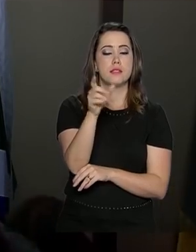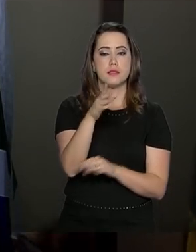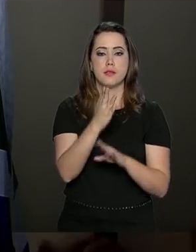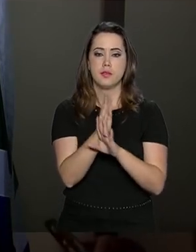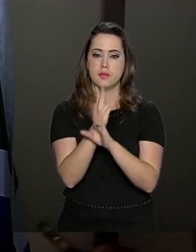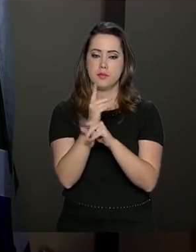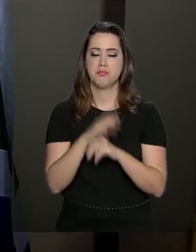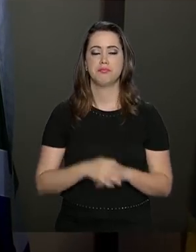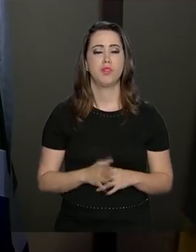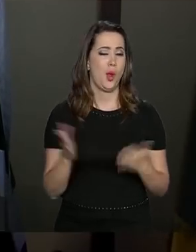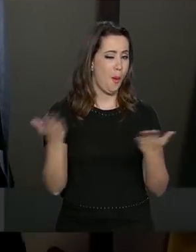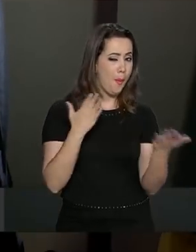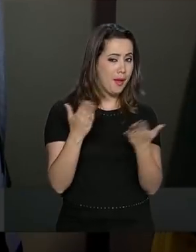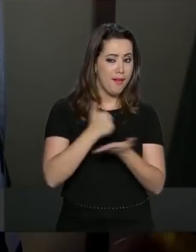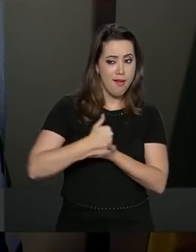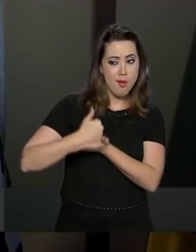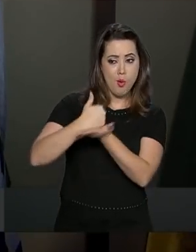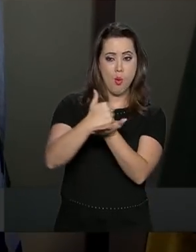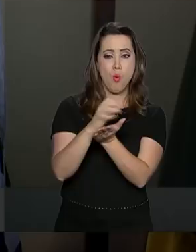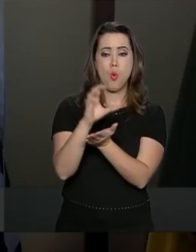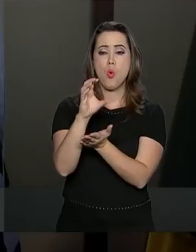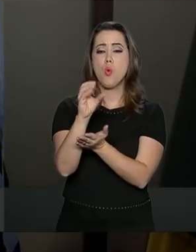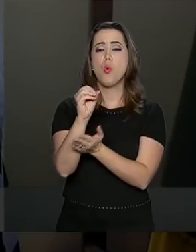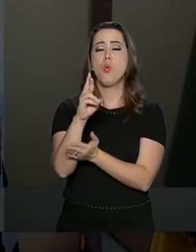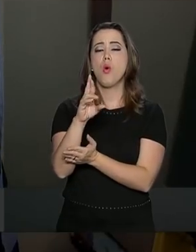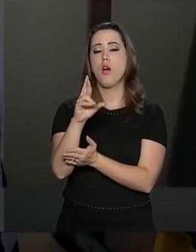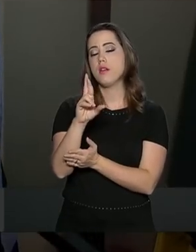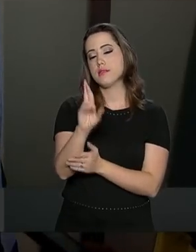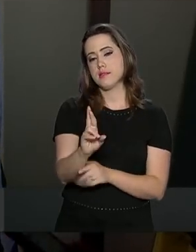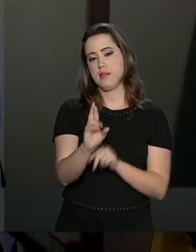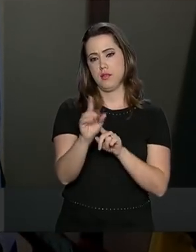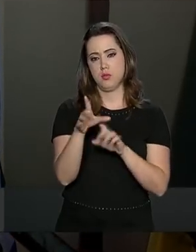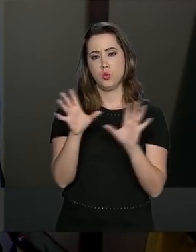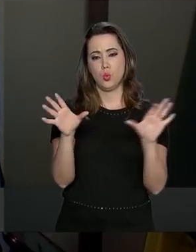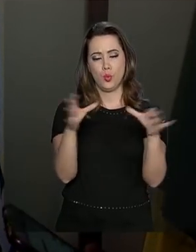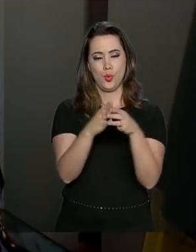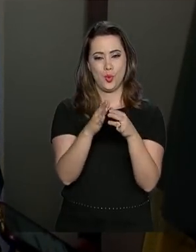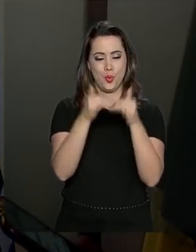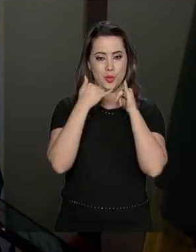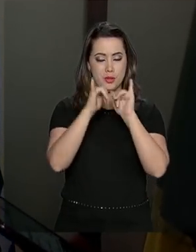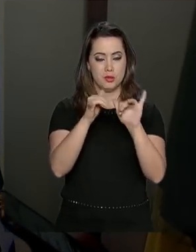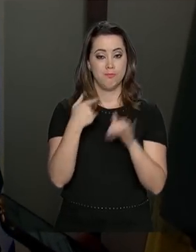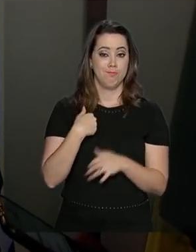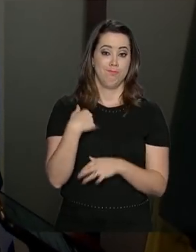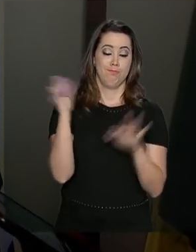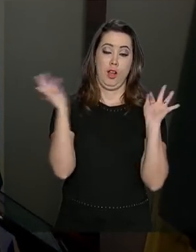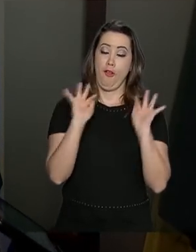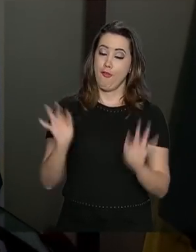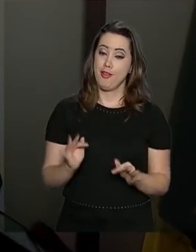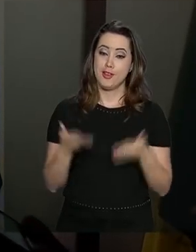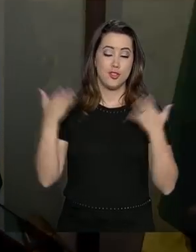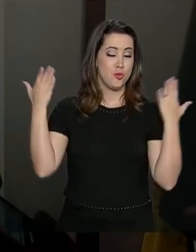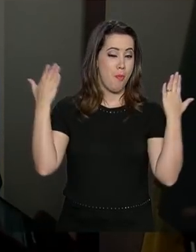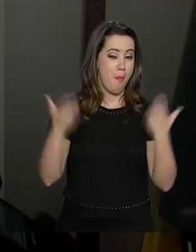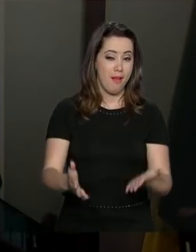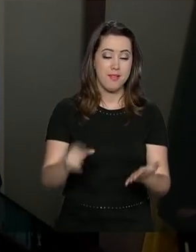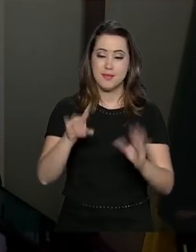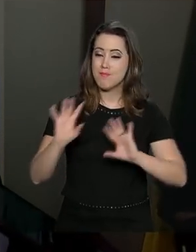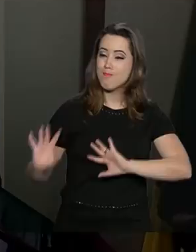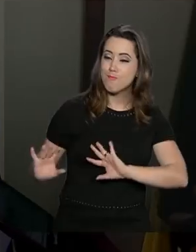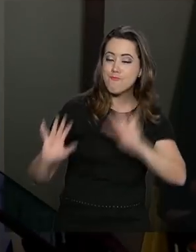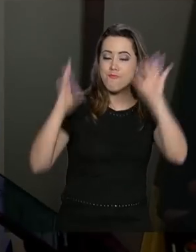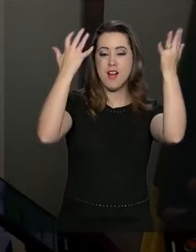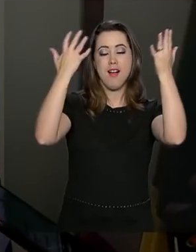É o Oscar do setor elétrico. Eu, particularmente, estou muito feliz de ter podido participar desse evento